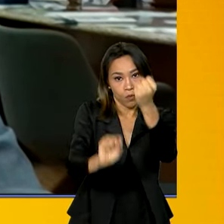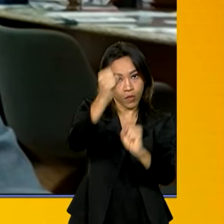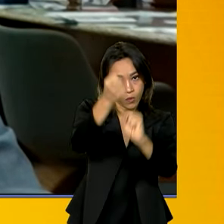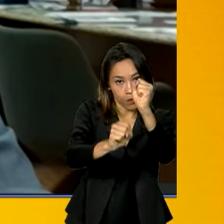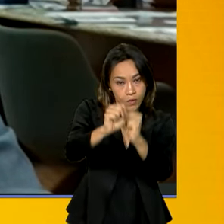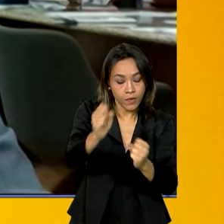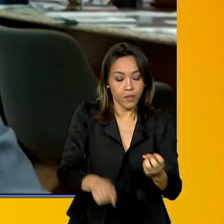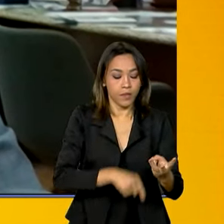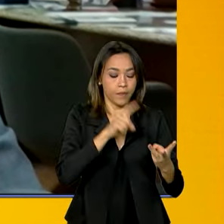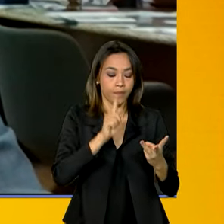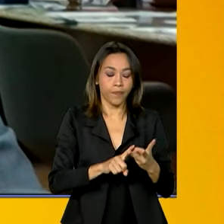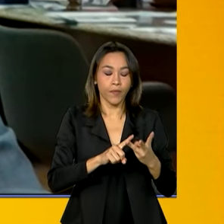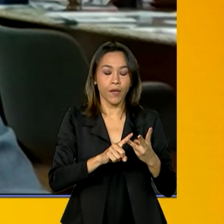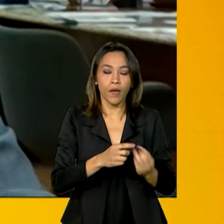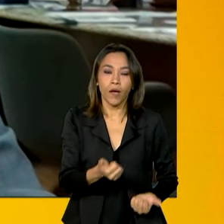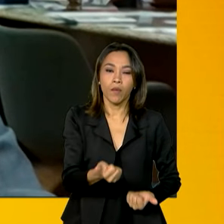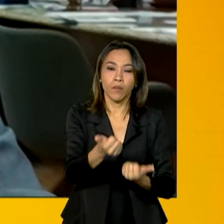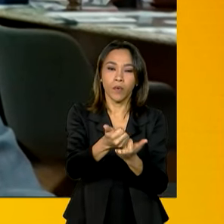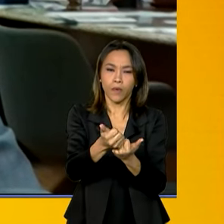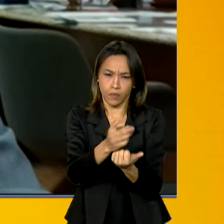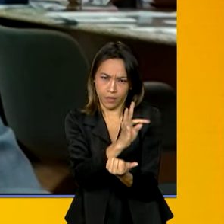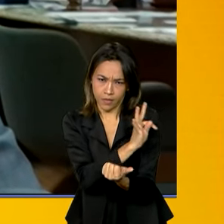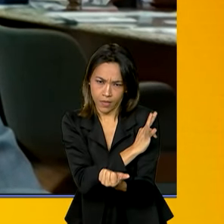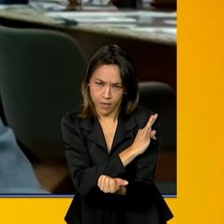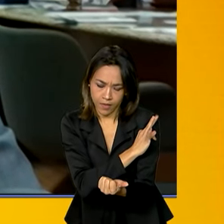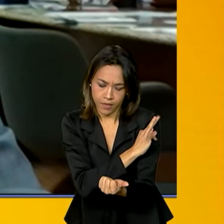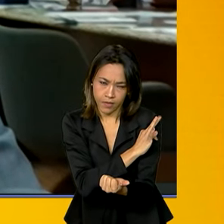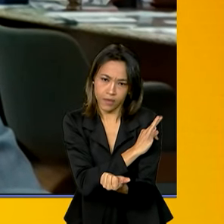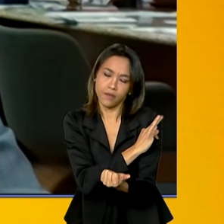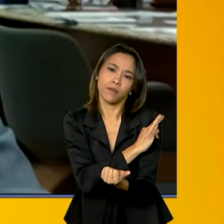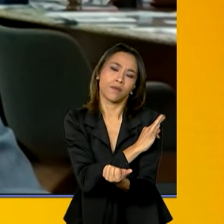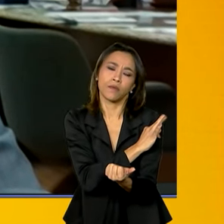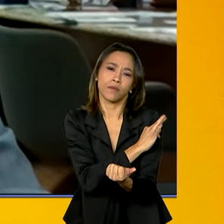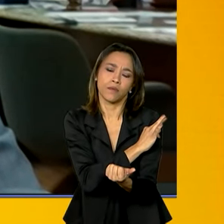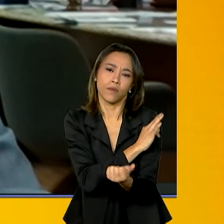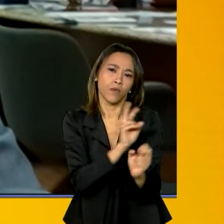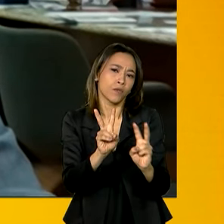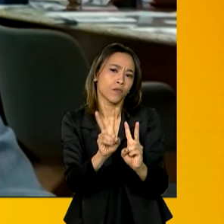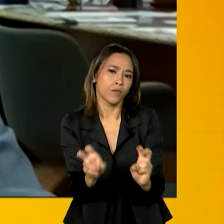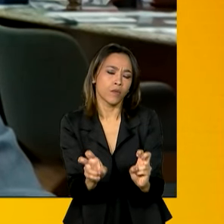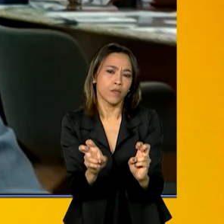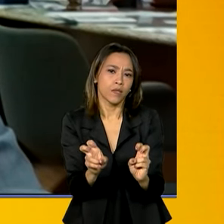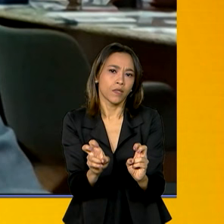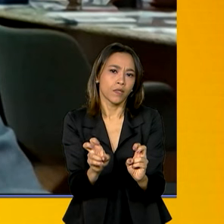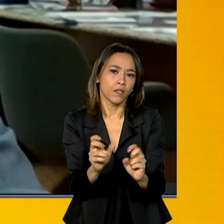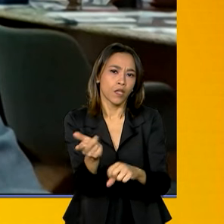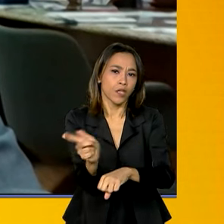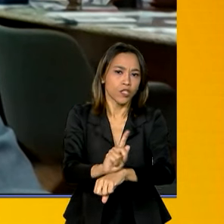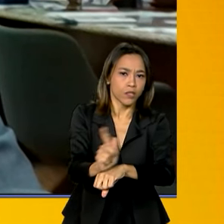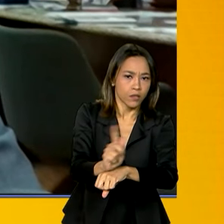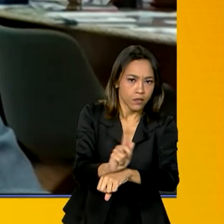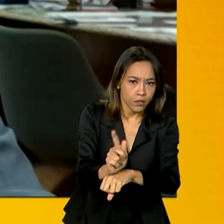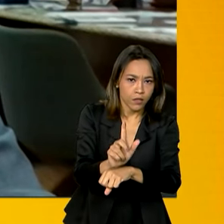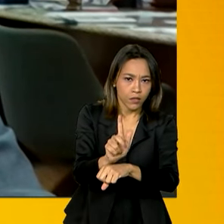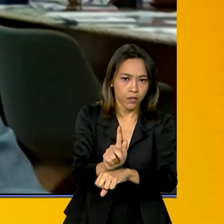assistência técnica, assistência técnica de gestão, inclusive